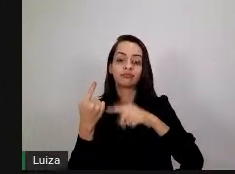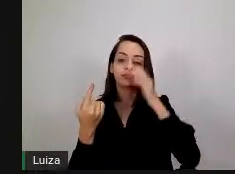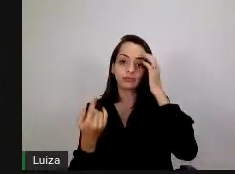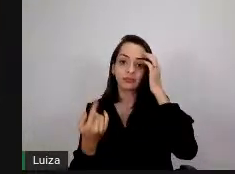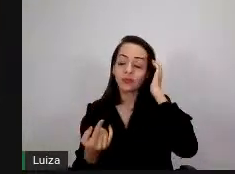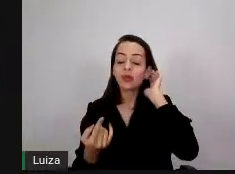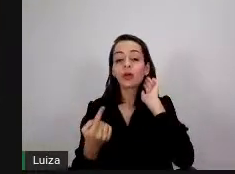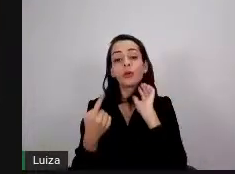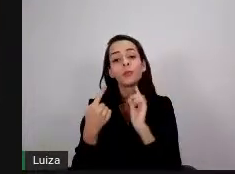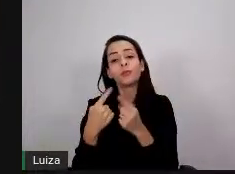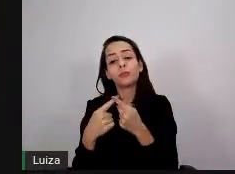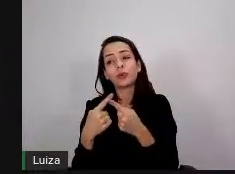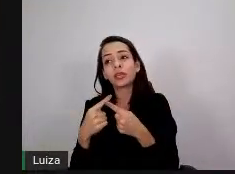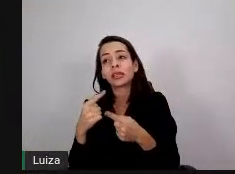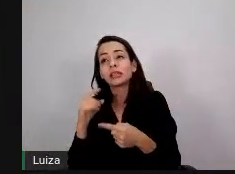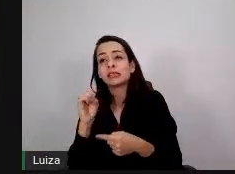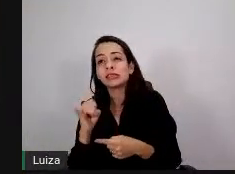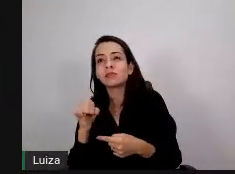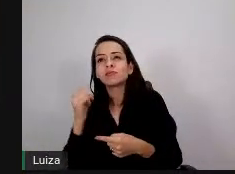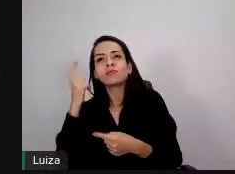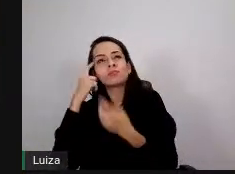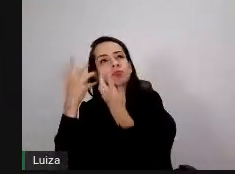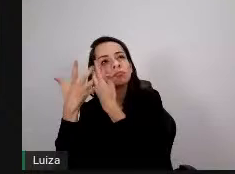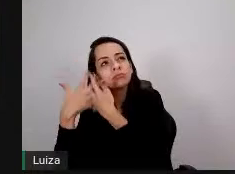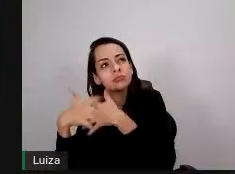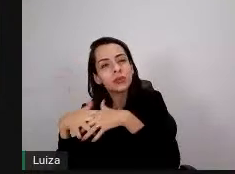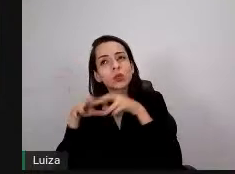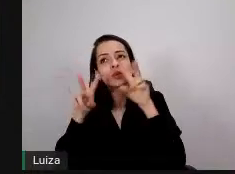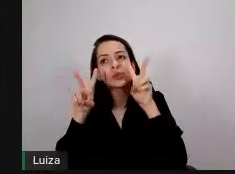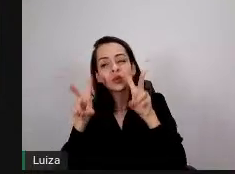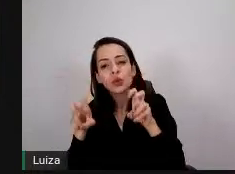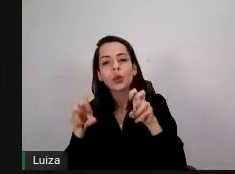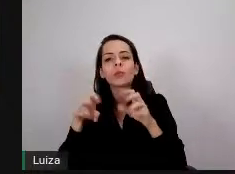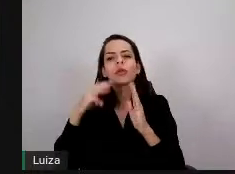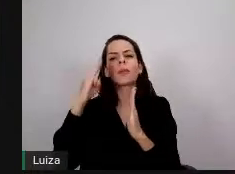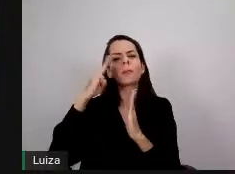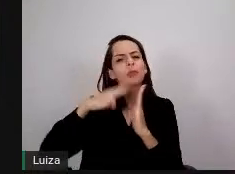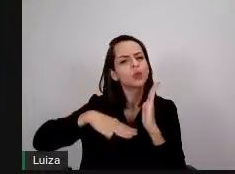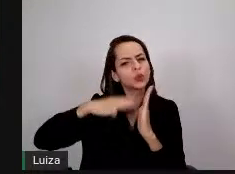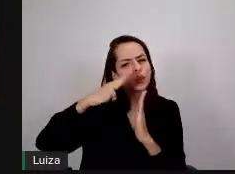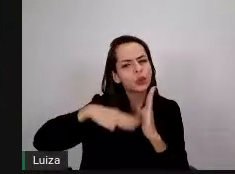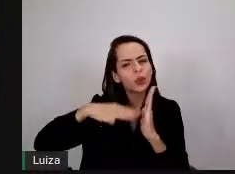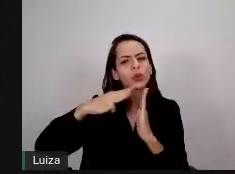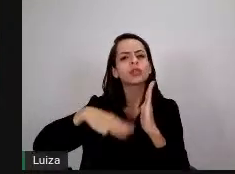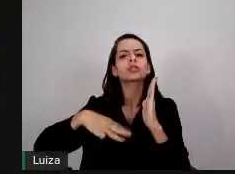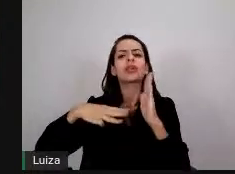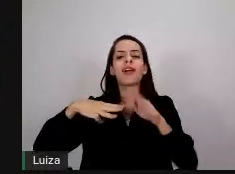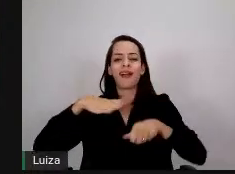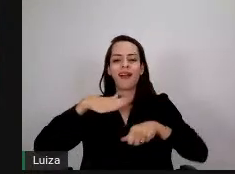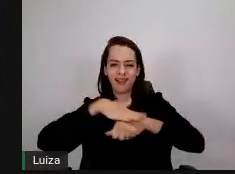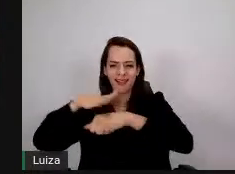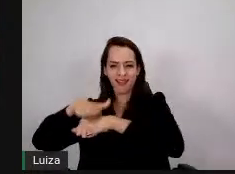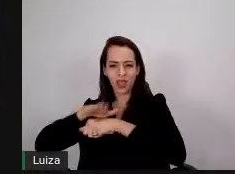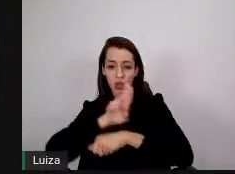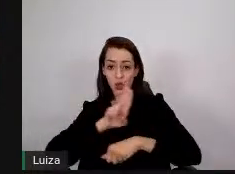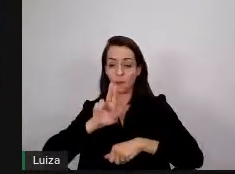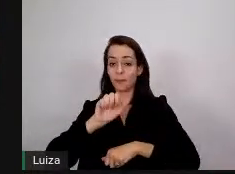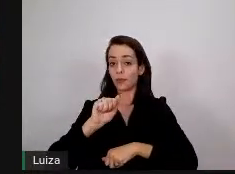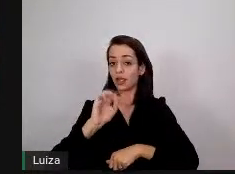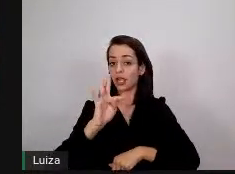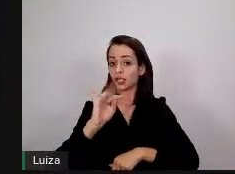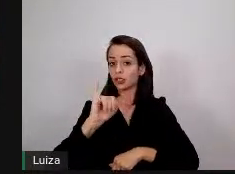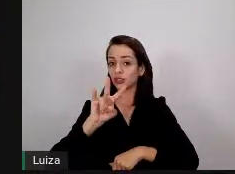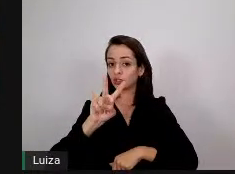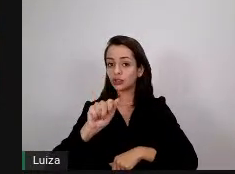trabalhar as metodologias, as ferramentas digitais, as metodologias ativas, nós estamos buscando